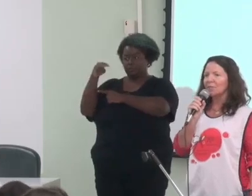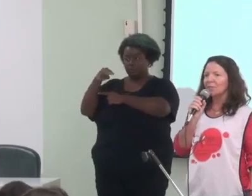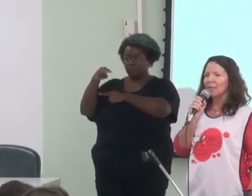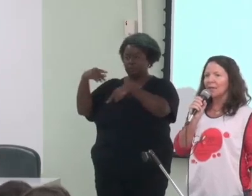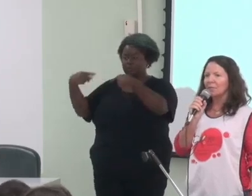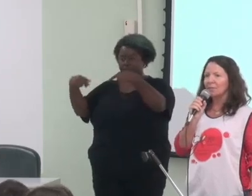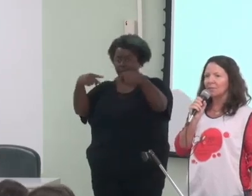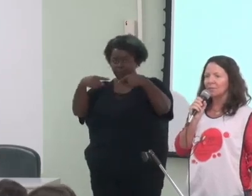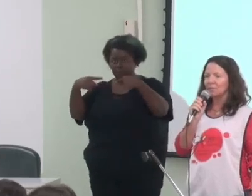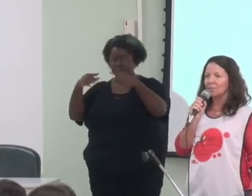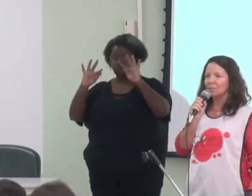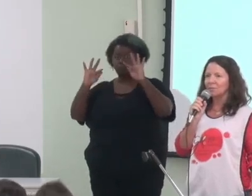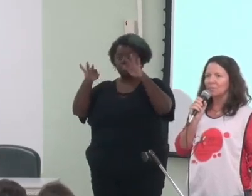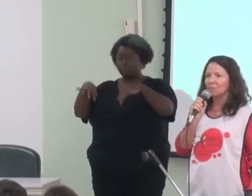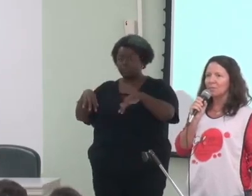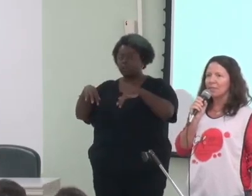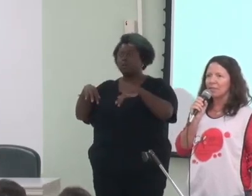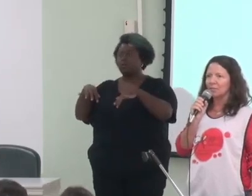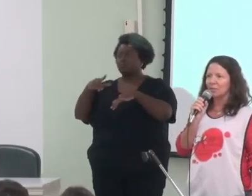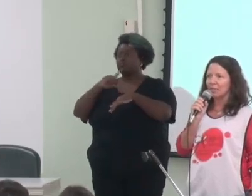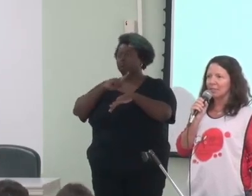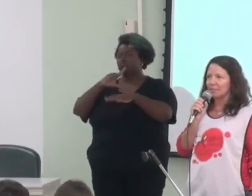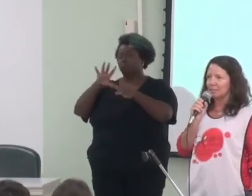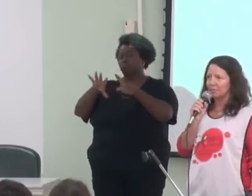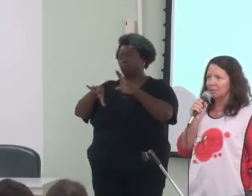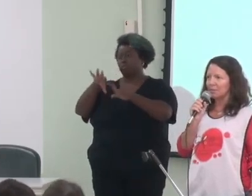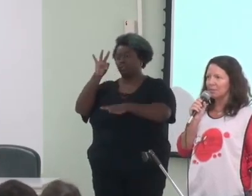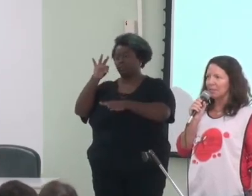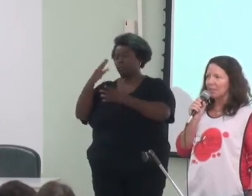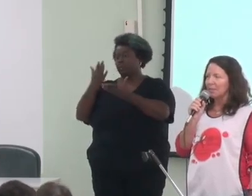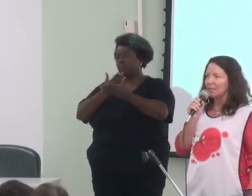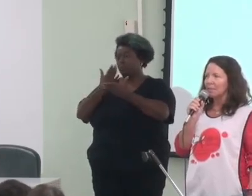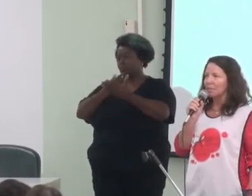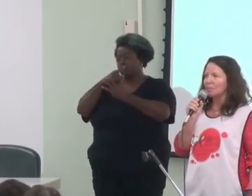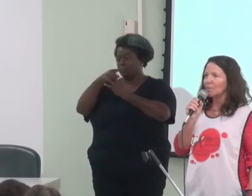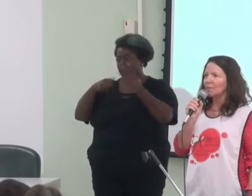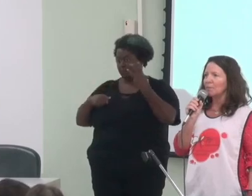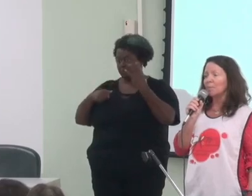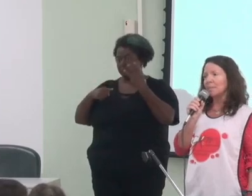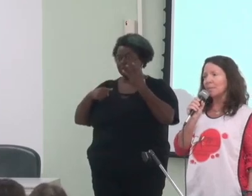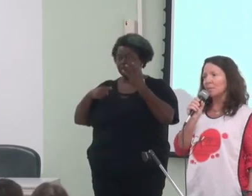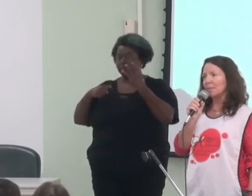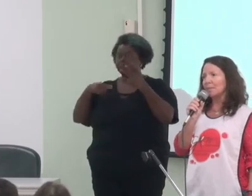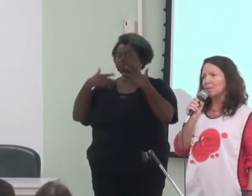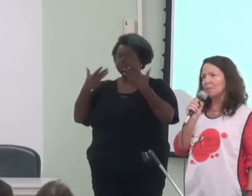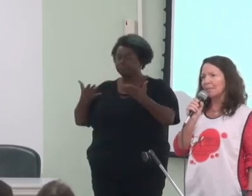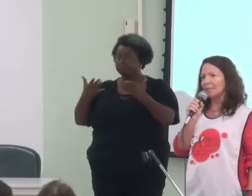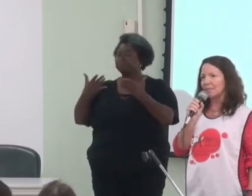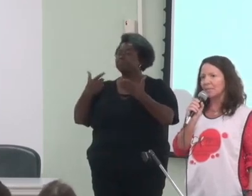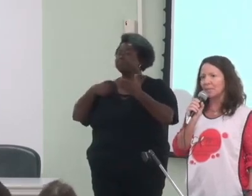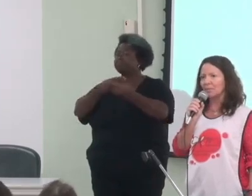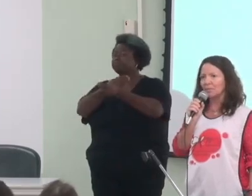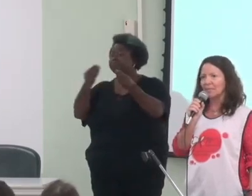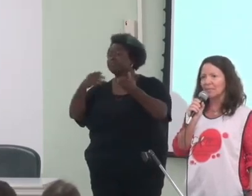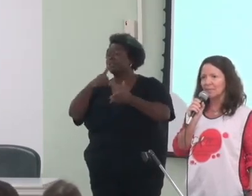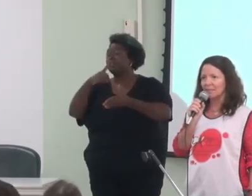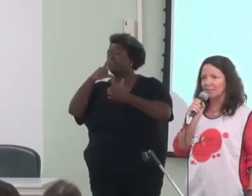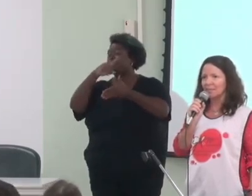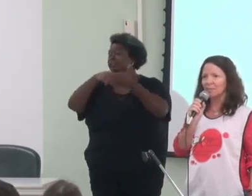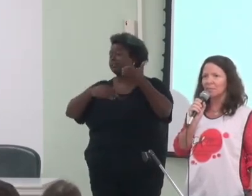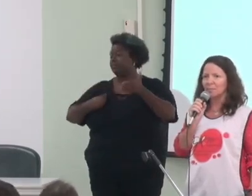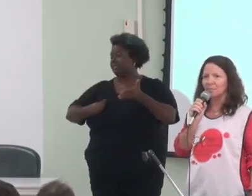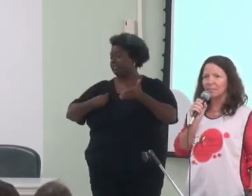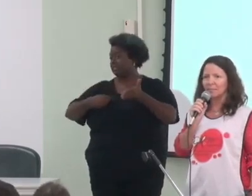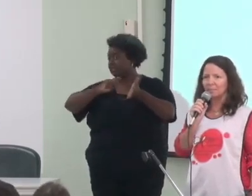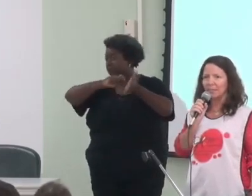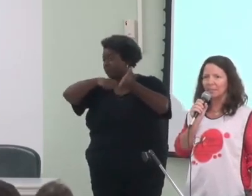e, ao final, vai haver um sorteio de três livros. Então, eu vou passar uma lista de presença para que todos assinem,